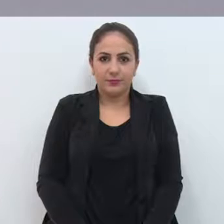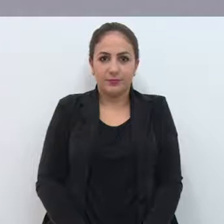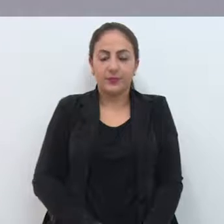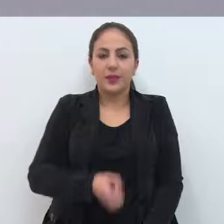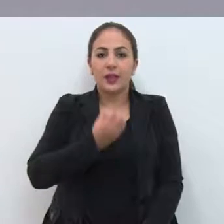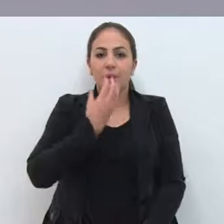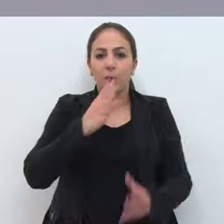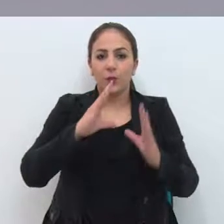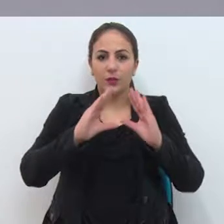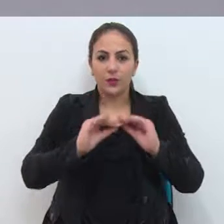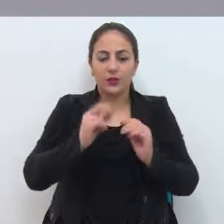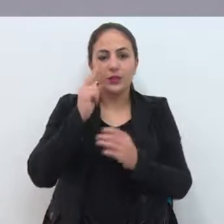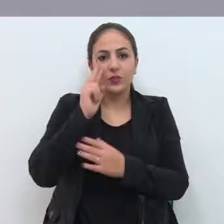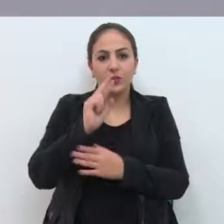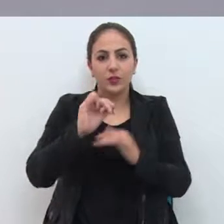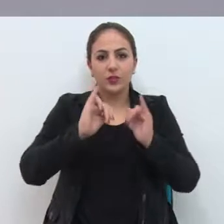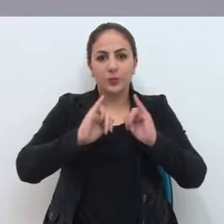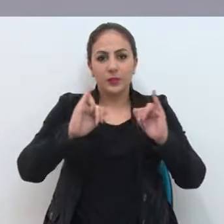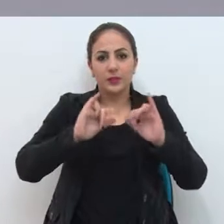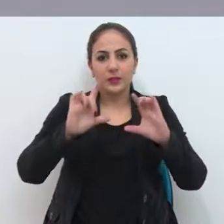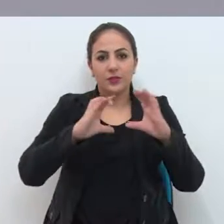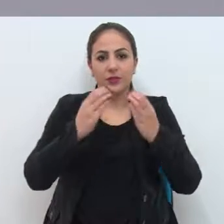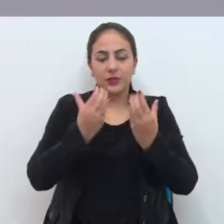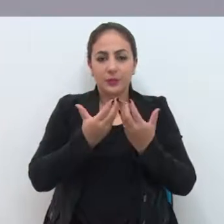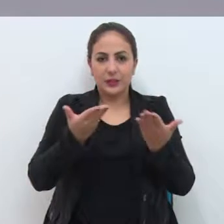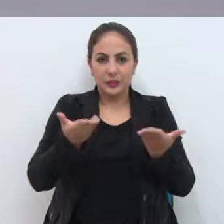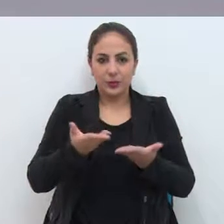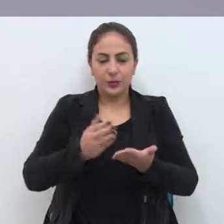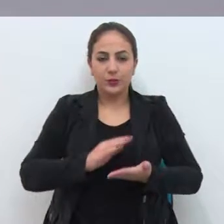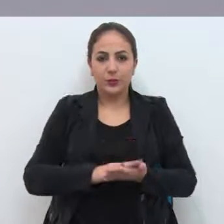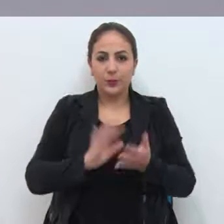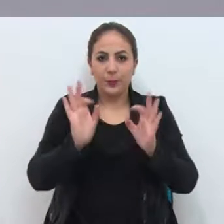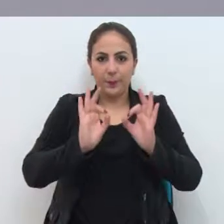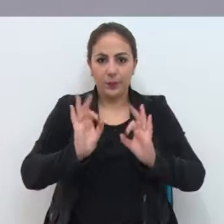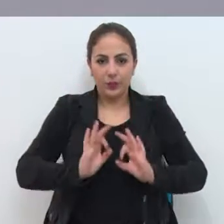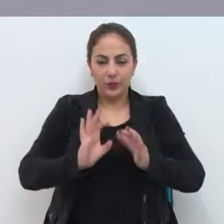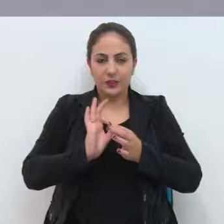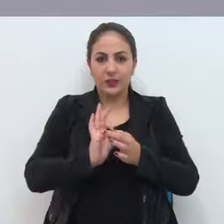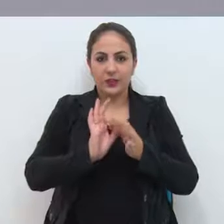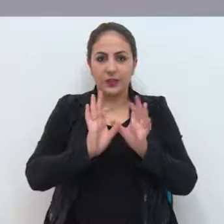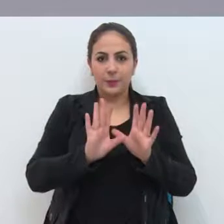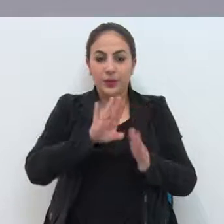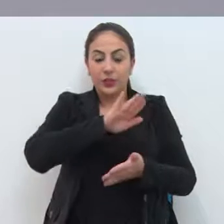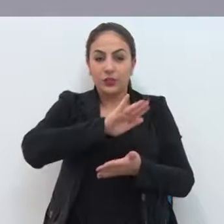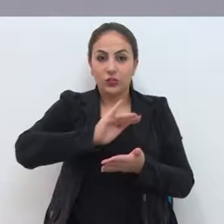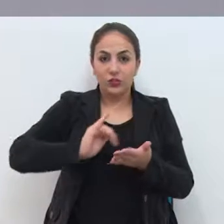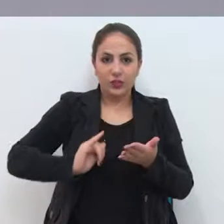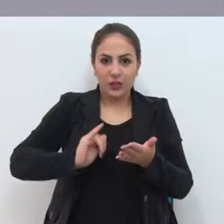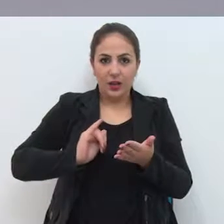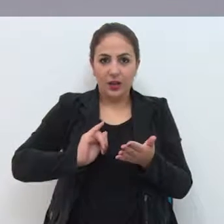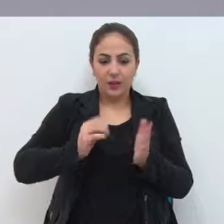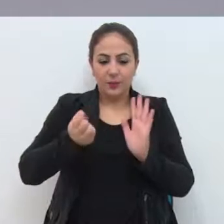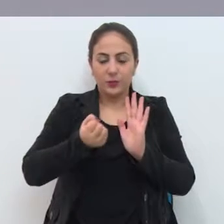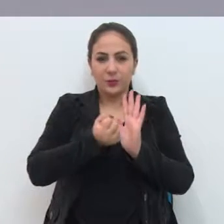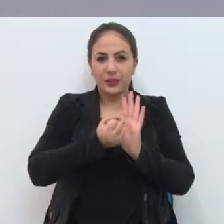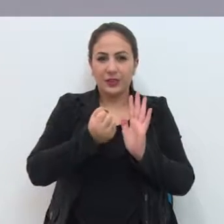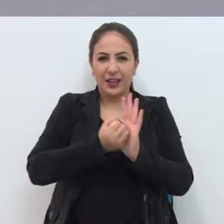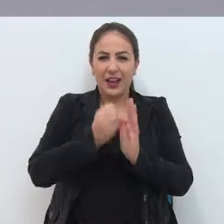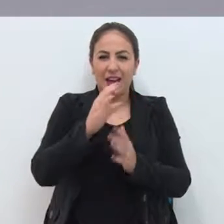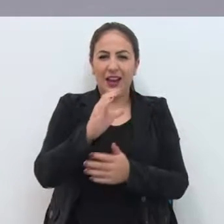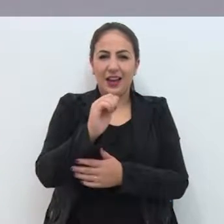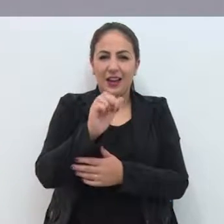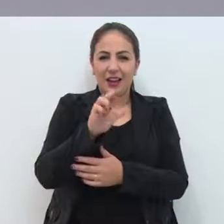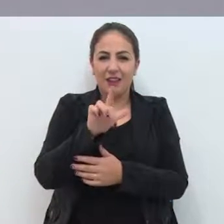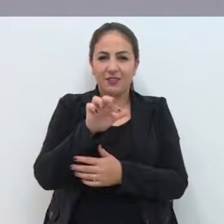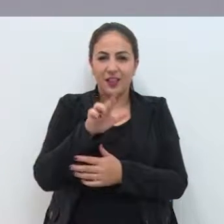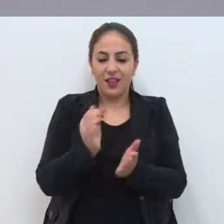Boa noite, veja no Jornal da Câmara de hoje. Projeto que autoriza a retirada do Monumento da Caravela é